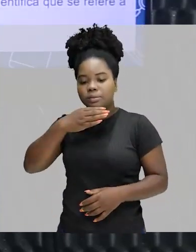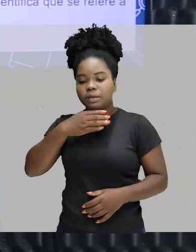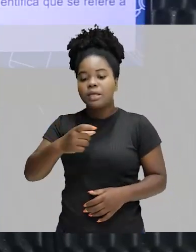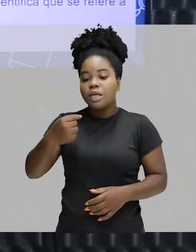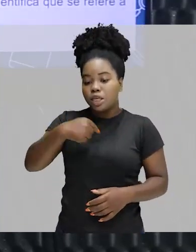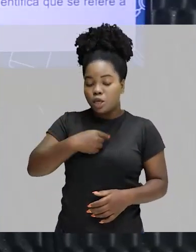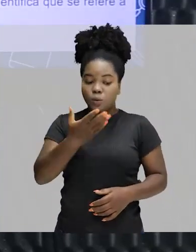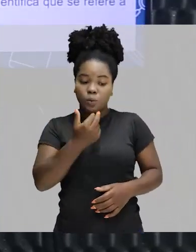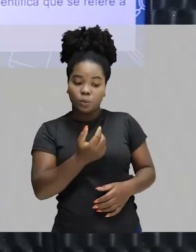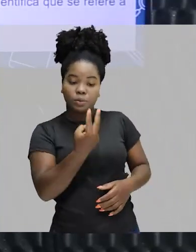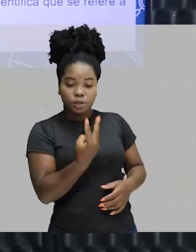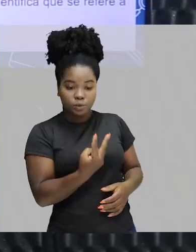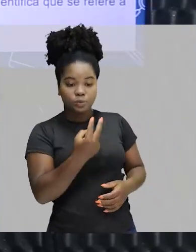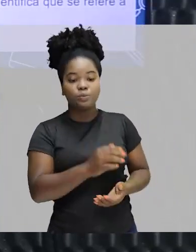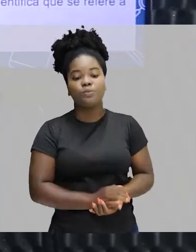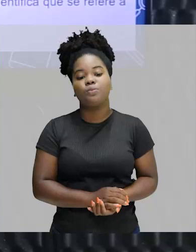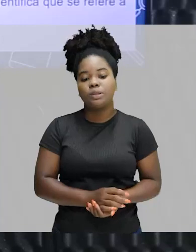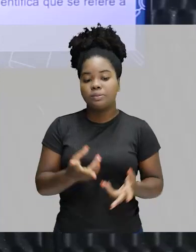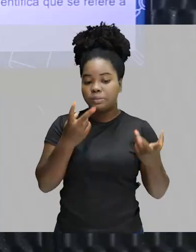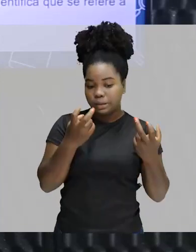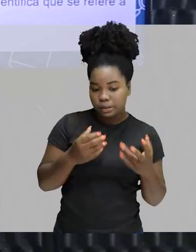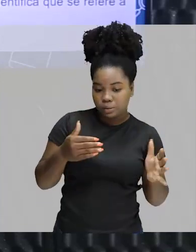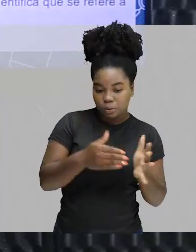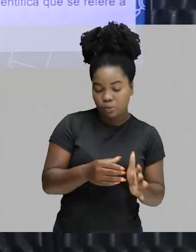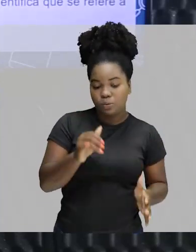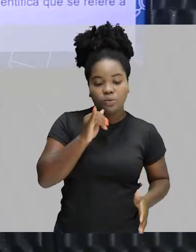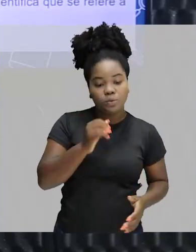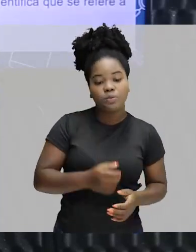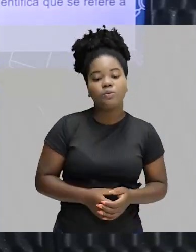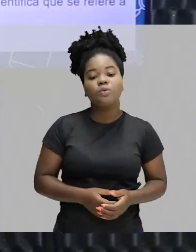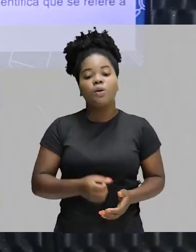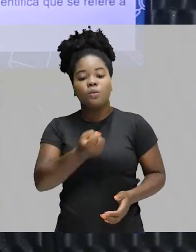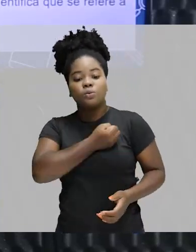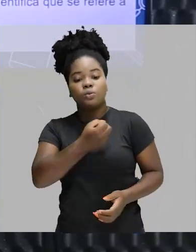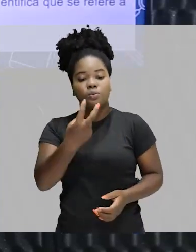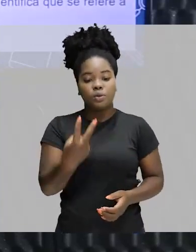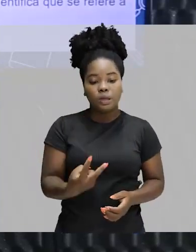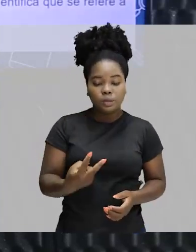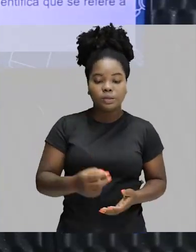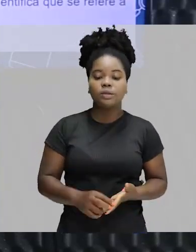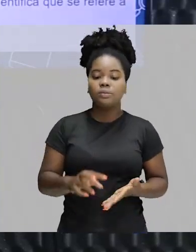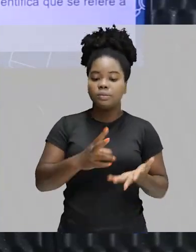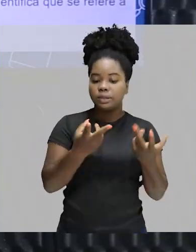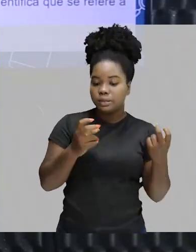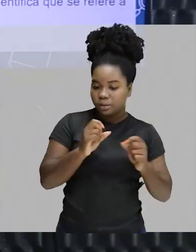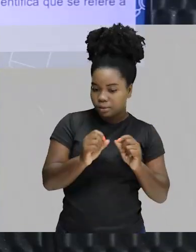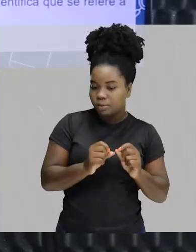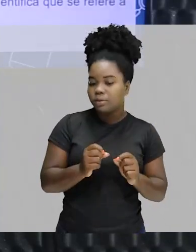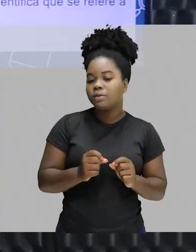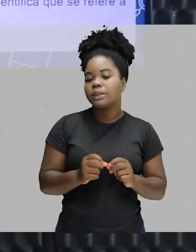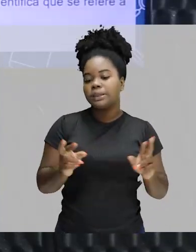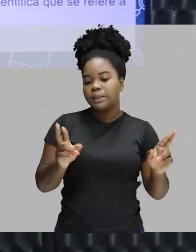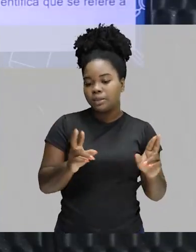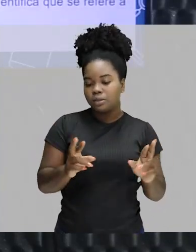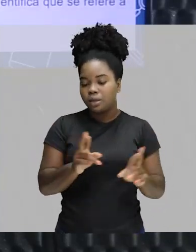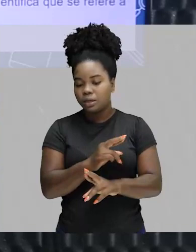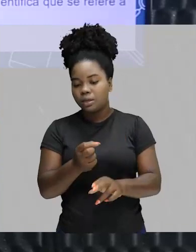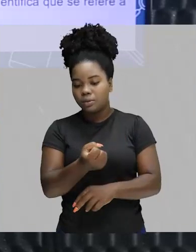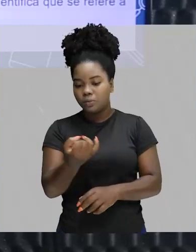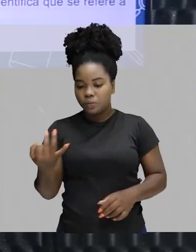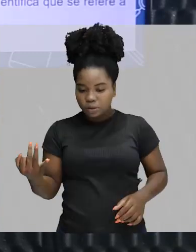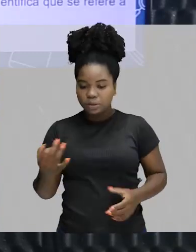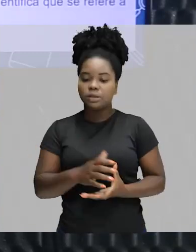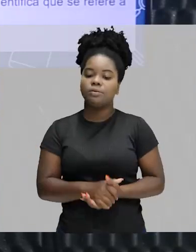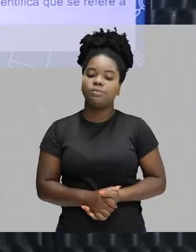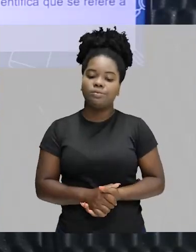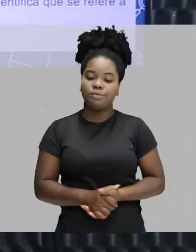duas. Nota-se que no último exemplo, o numeral 2 já identifica que se refere à quantidade de mangas. Outra